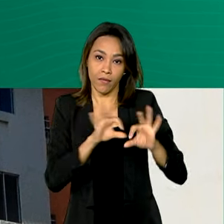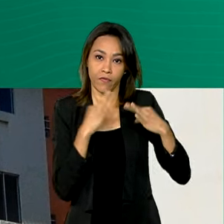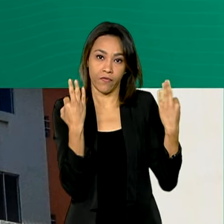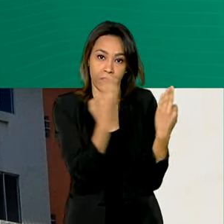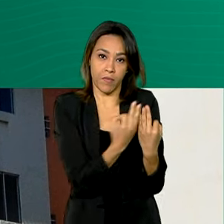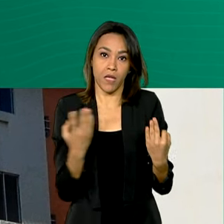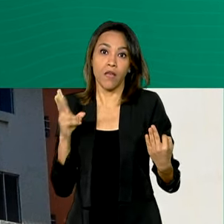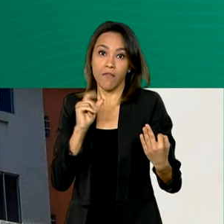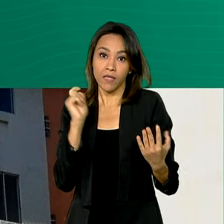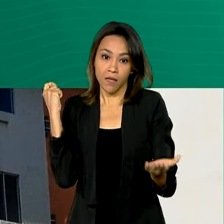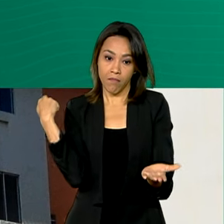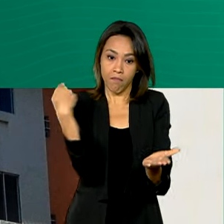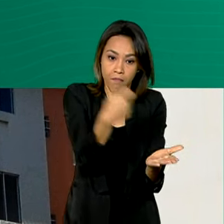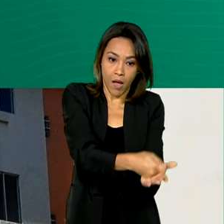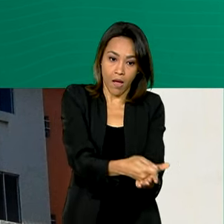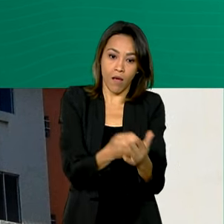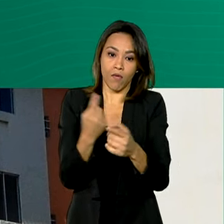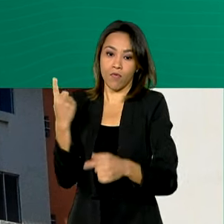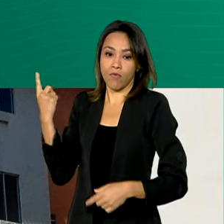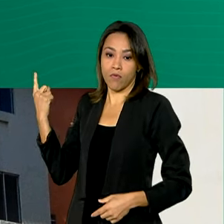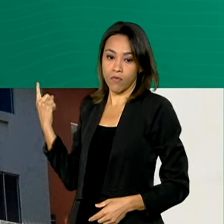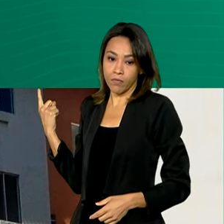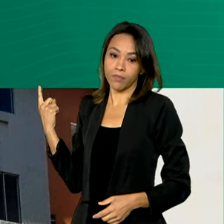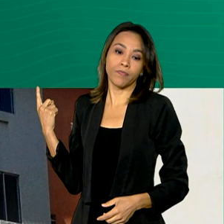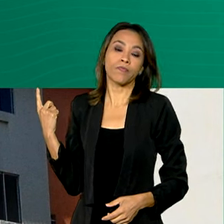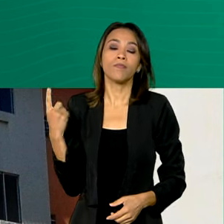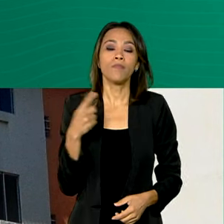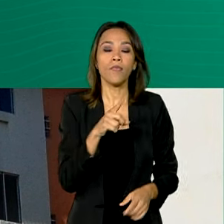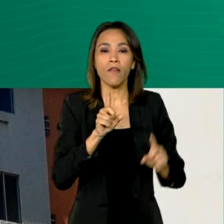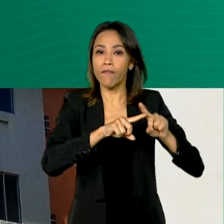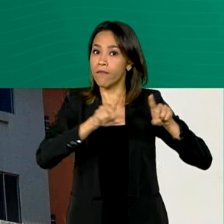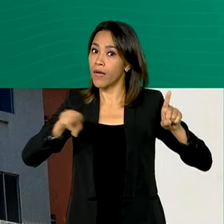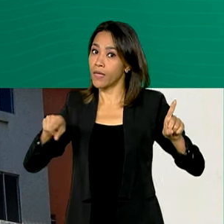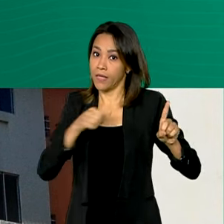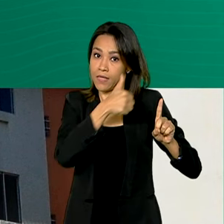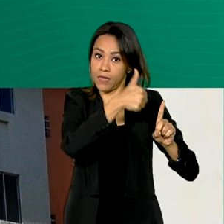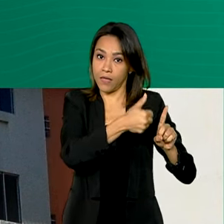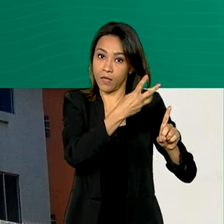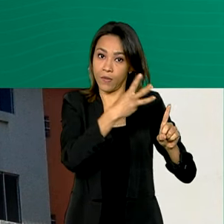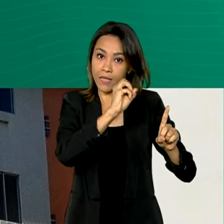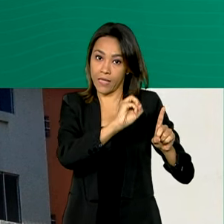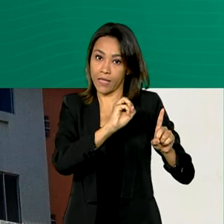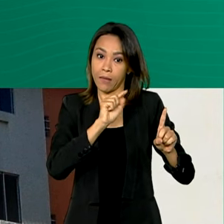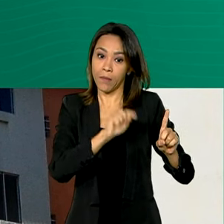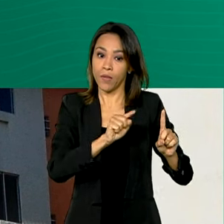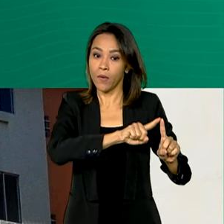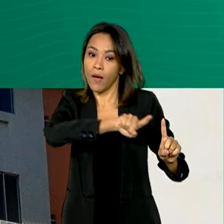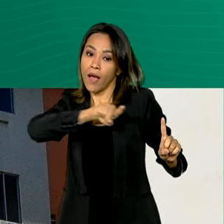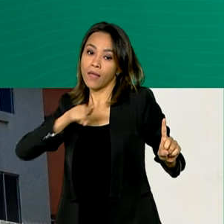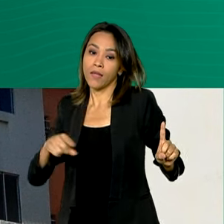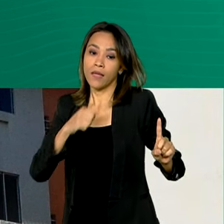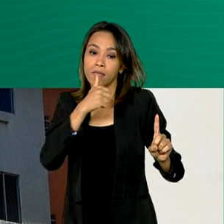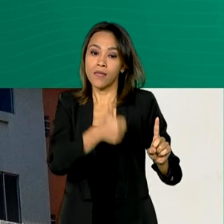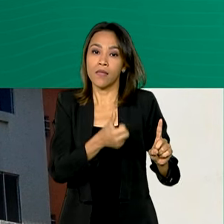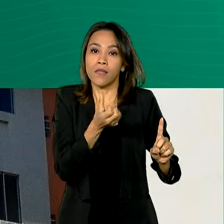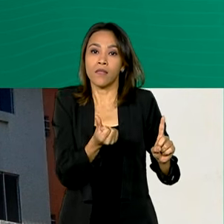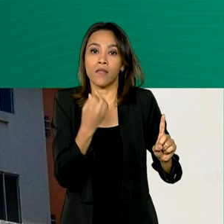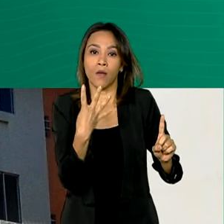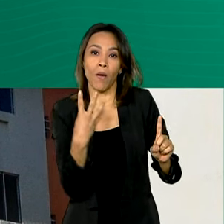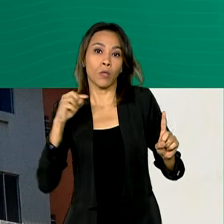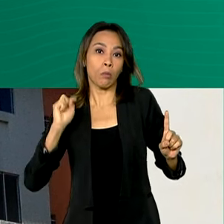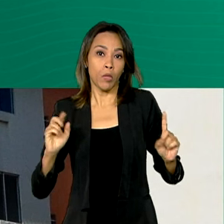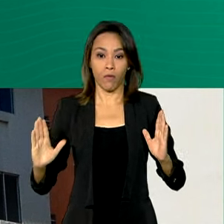pago com recursos do Fundo de Desenvolvimento Social, varia entre 130 e 164 mil reais,